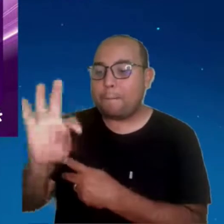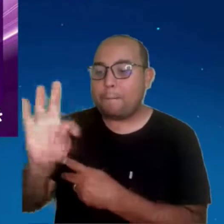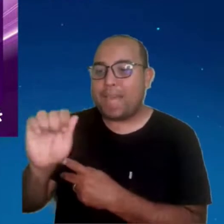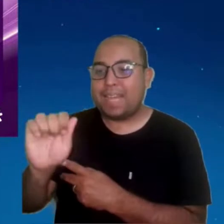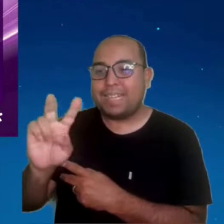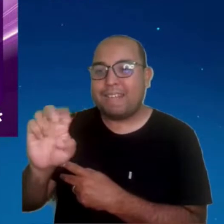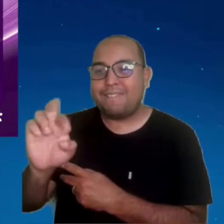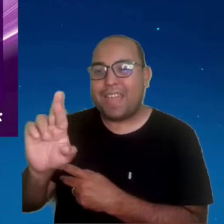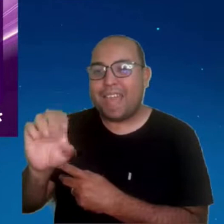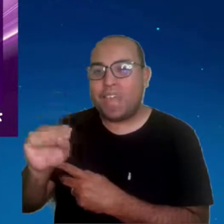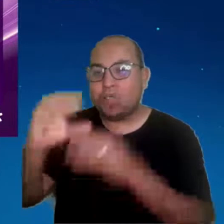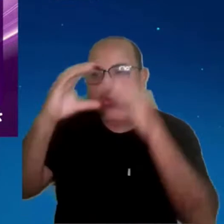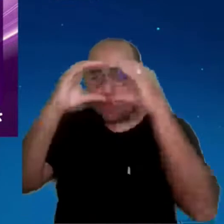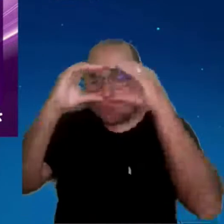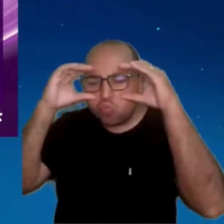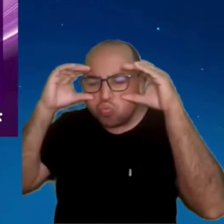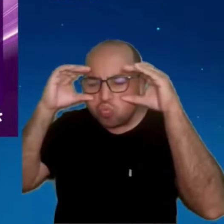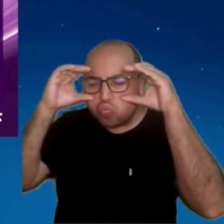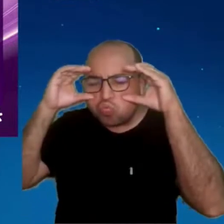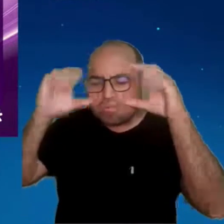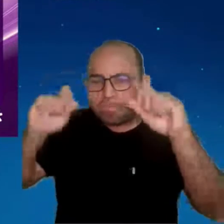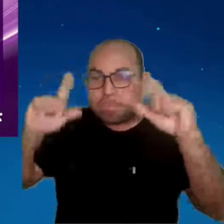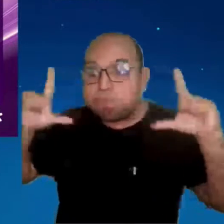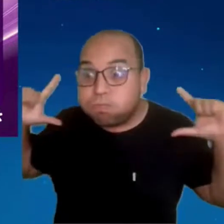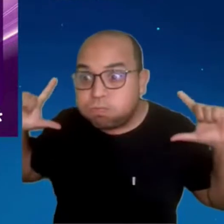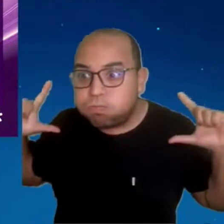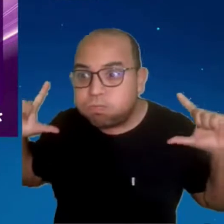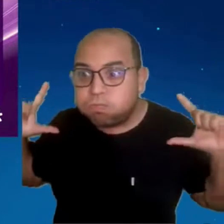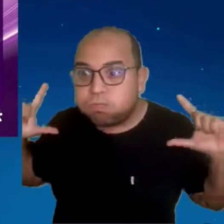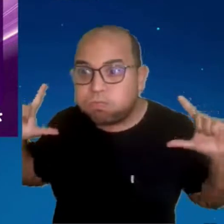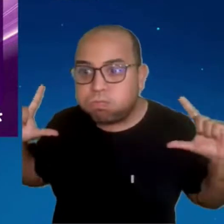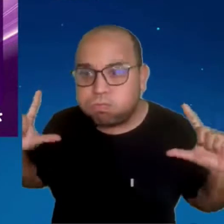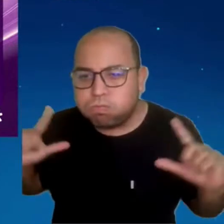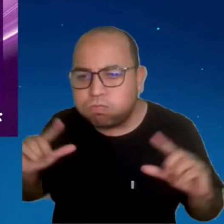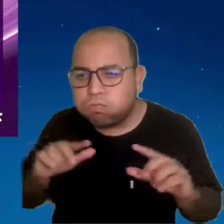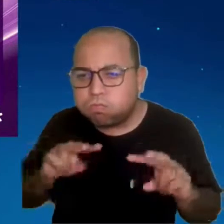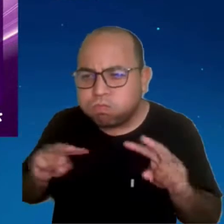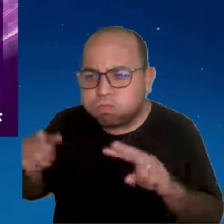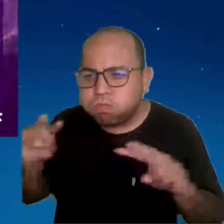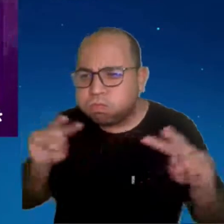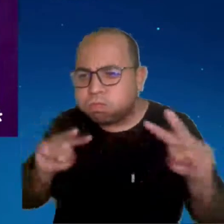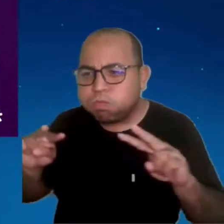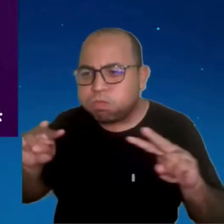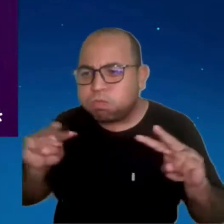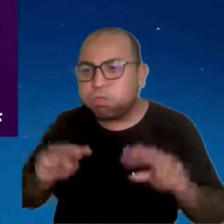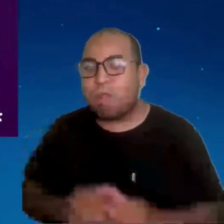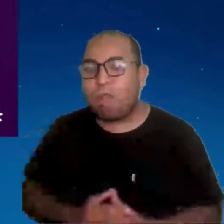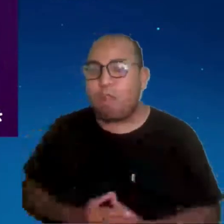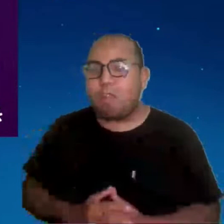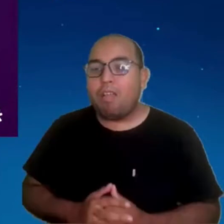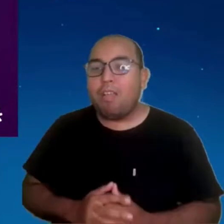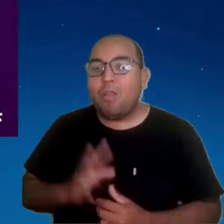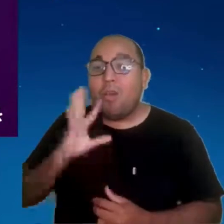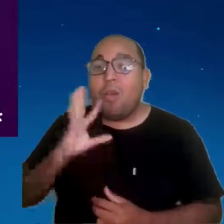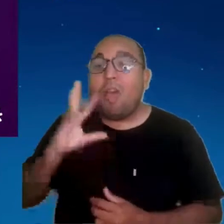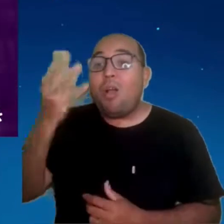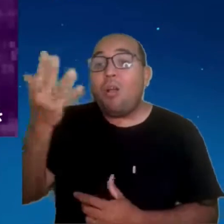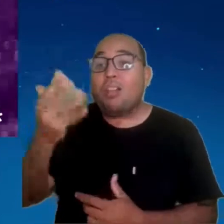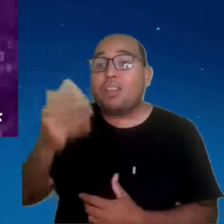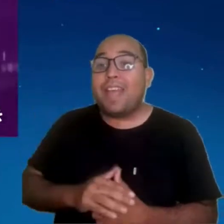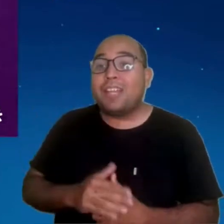está cada vez mais comum a questão do metaverso. Isso tudo acontece, impulsionado,